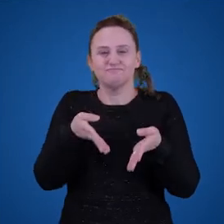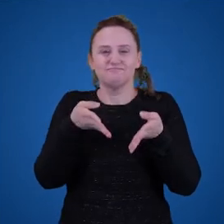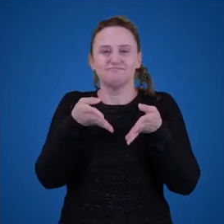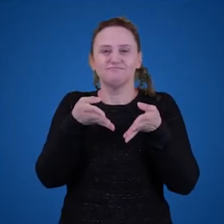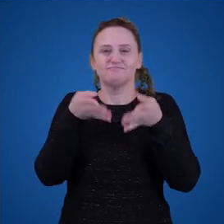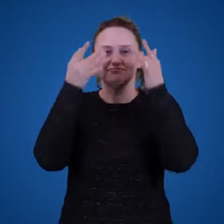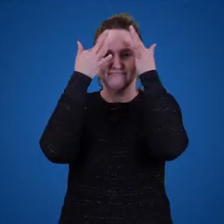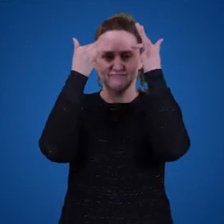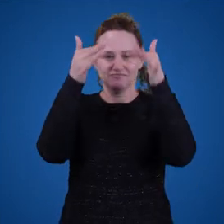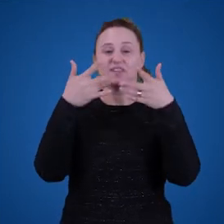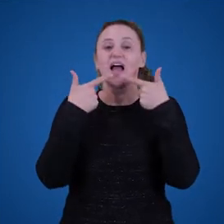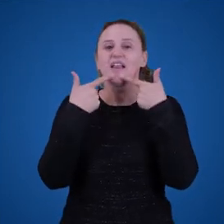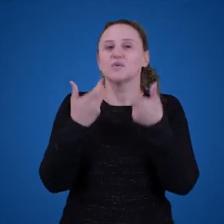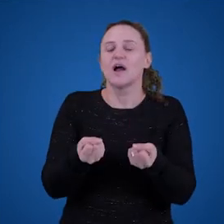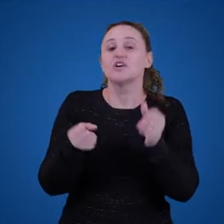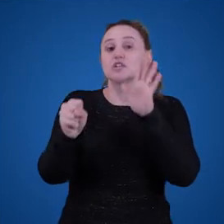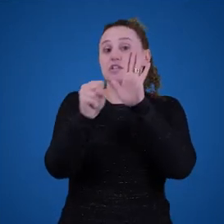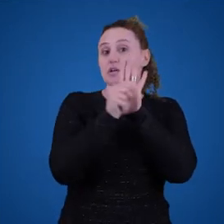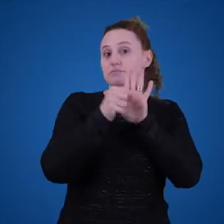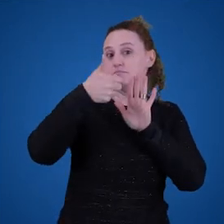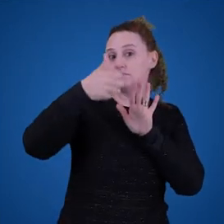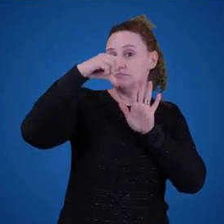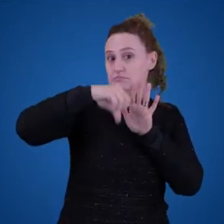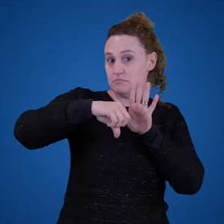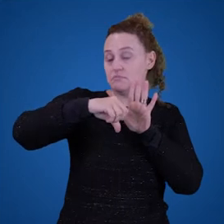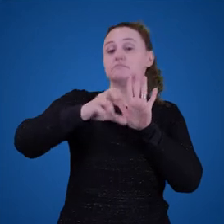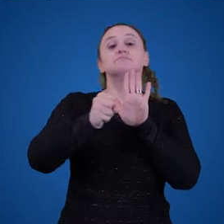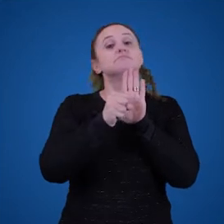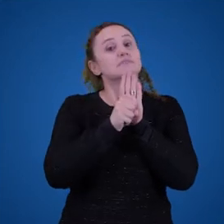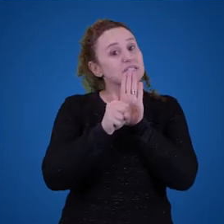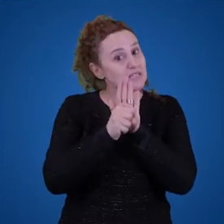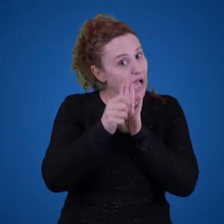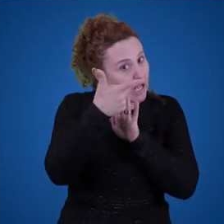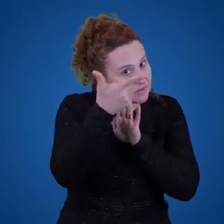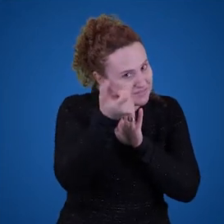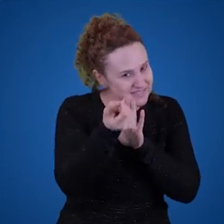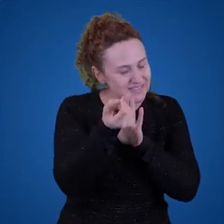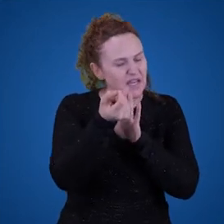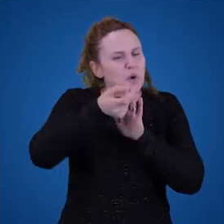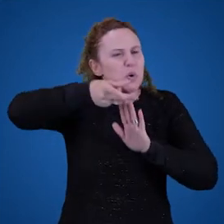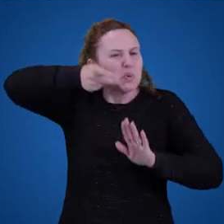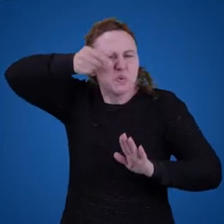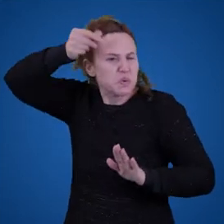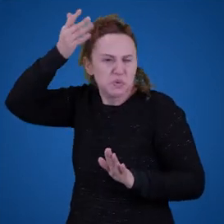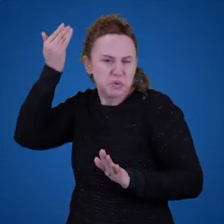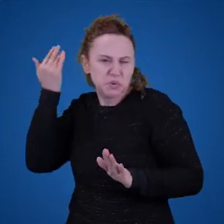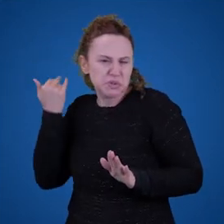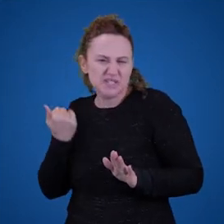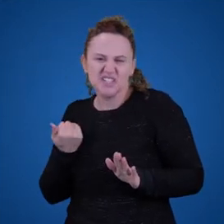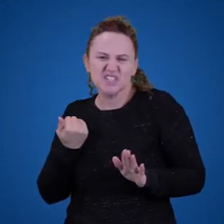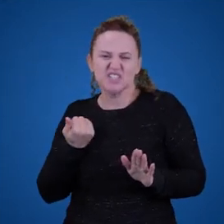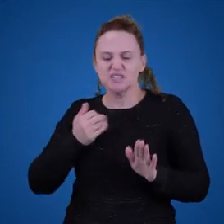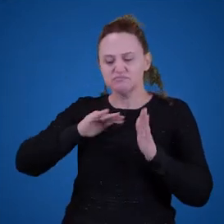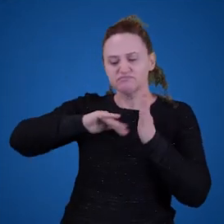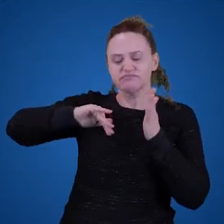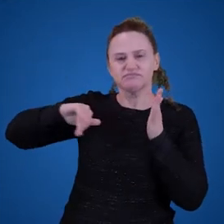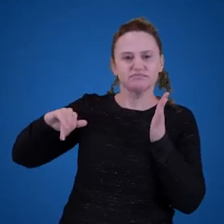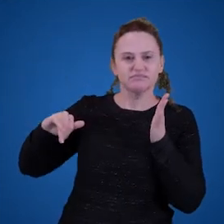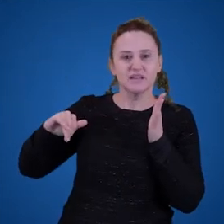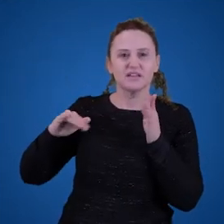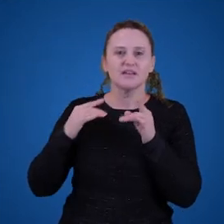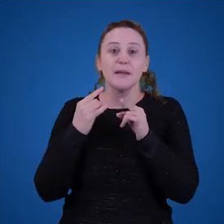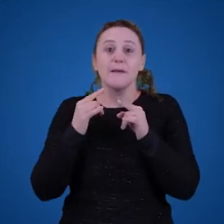do século XIX e século XX, certo? Eu deixei os antigos de fora, porque eu penso que é mais